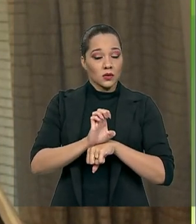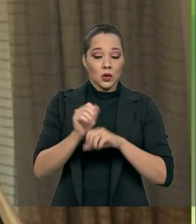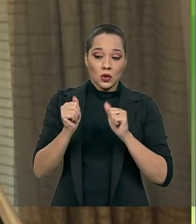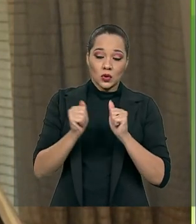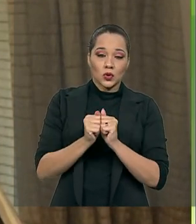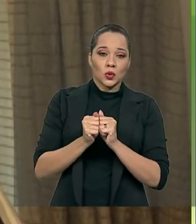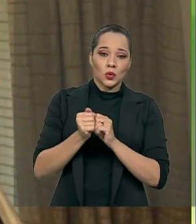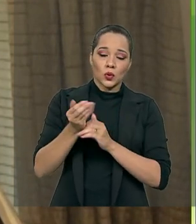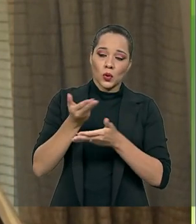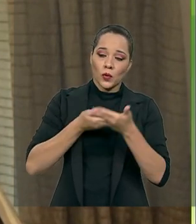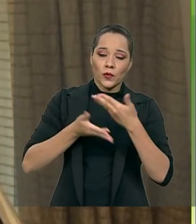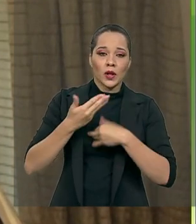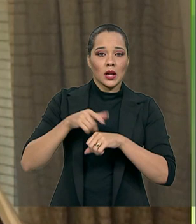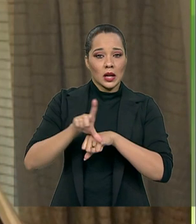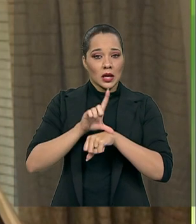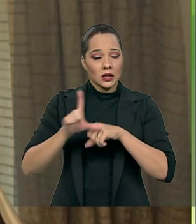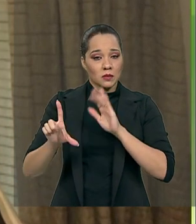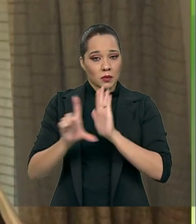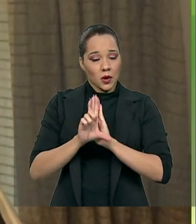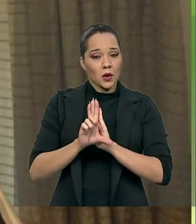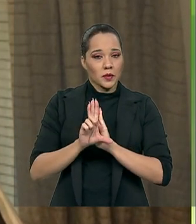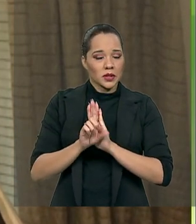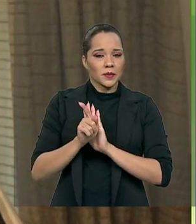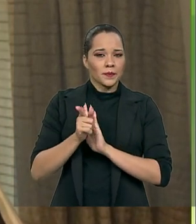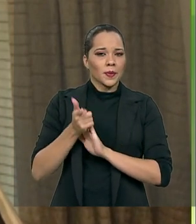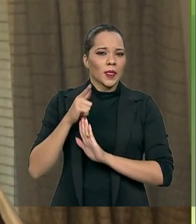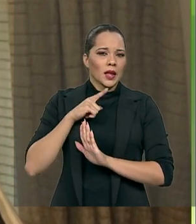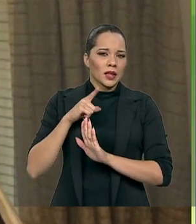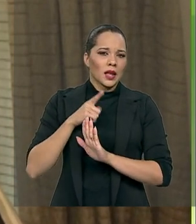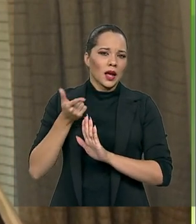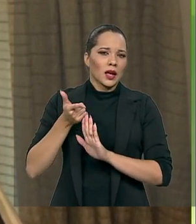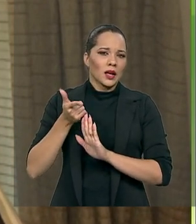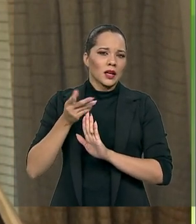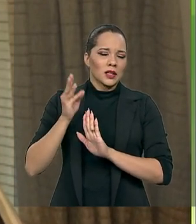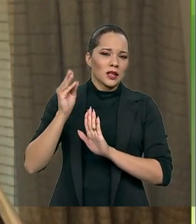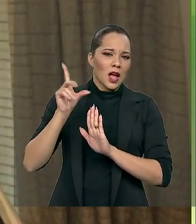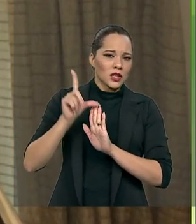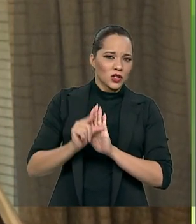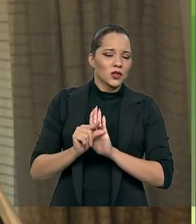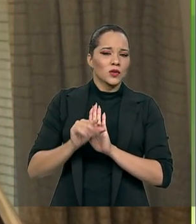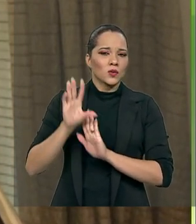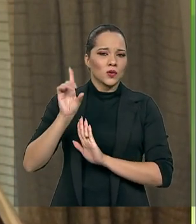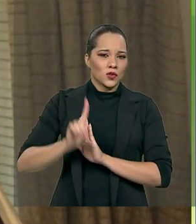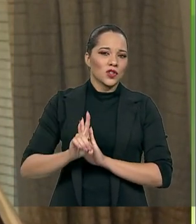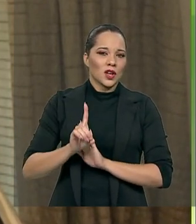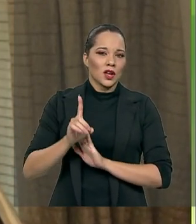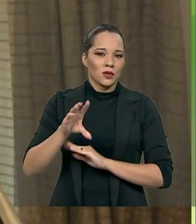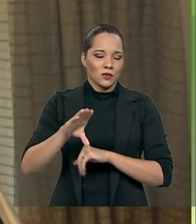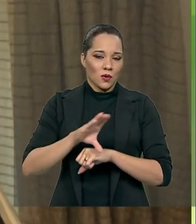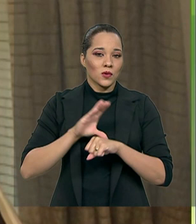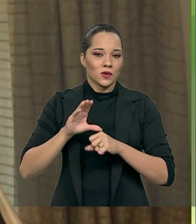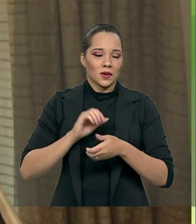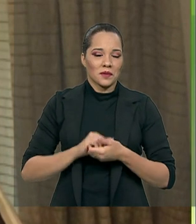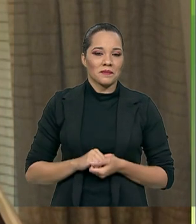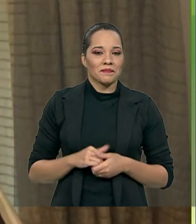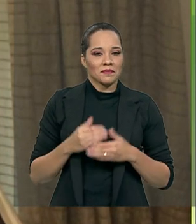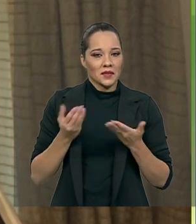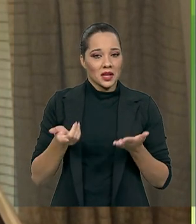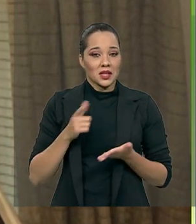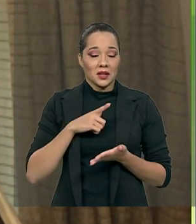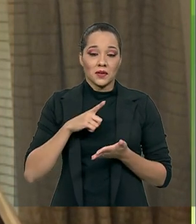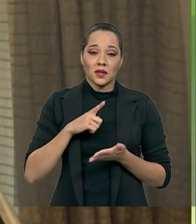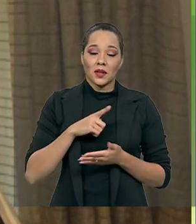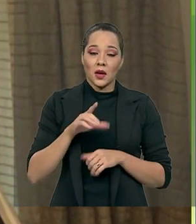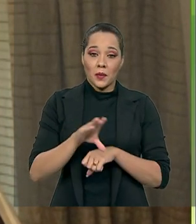convênios e de legislações próprias, mitigam esse direito, reduzem esse direito constitucional. Então, nós temos